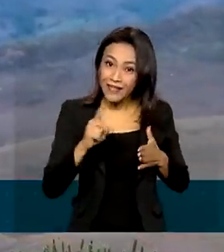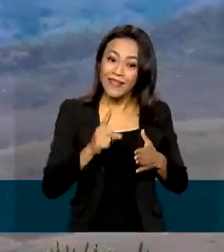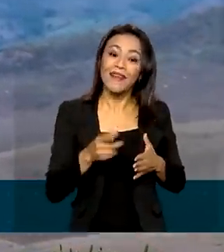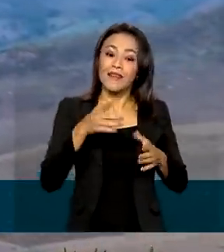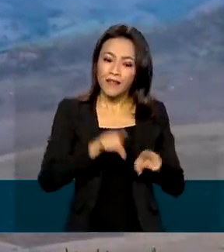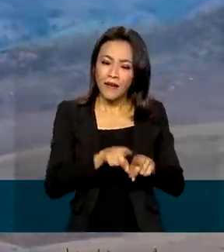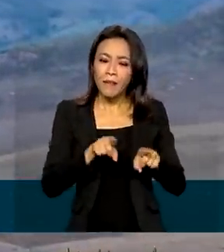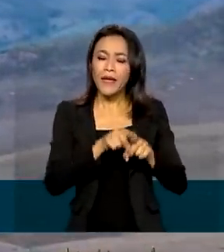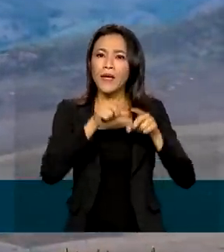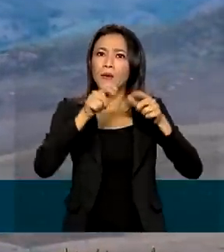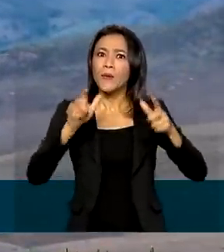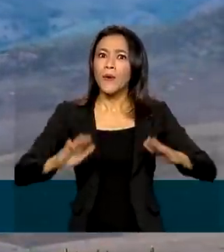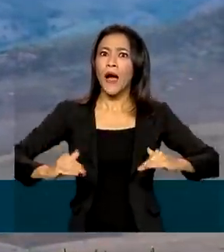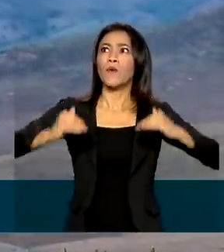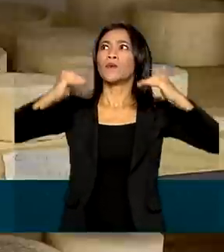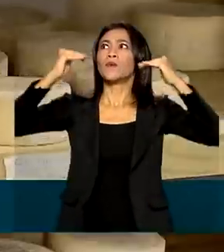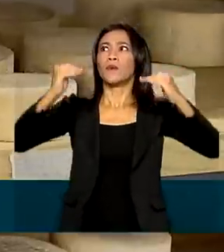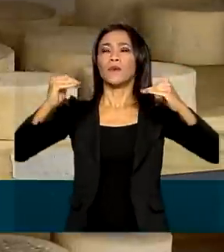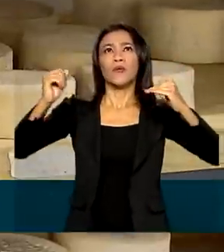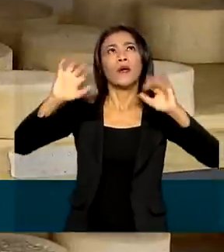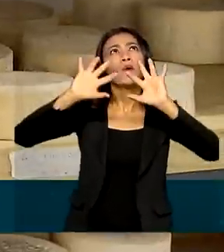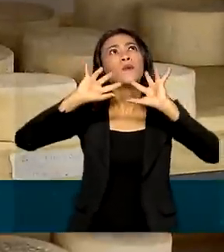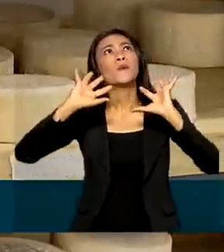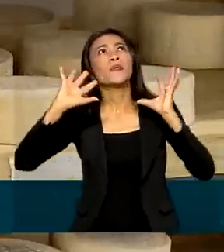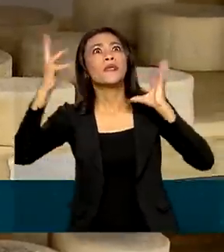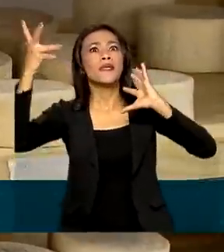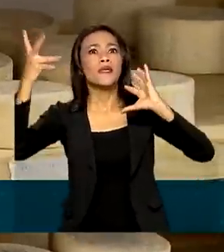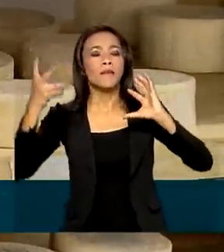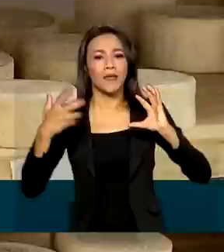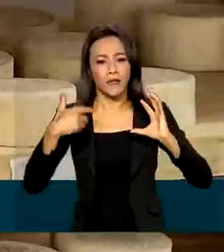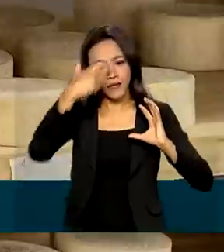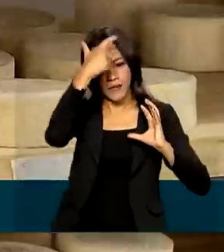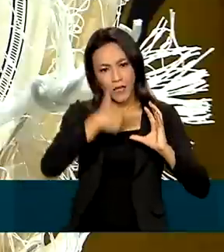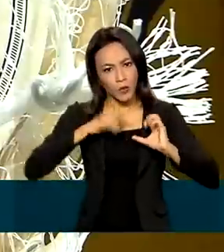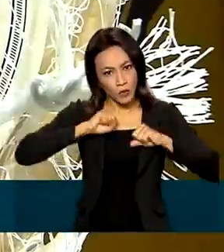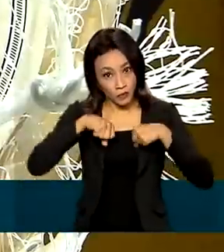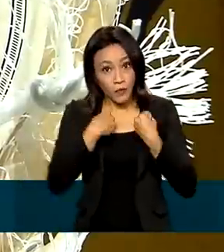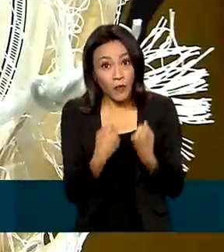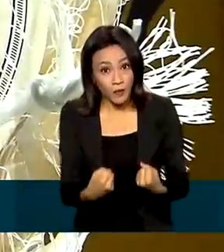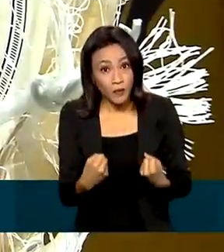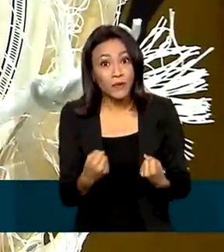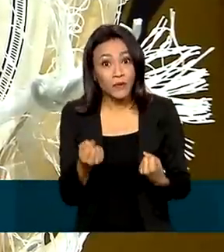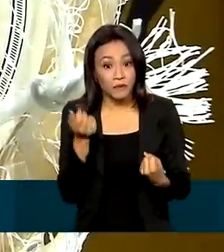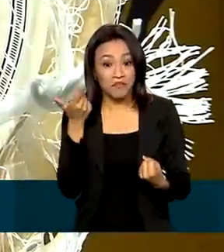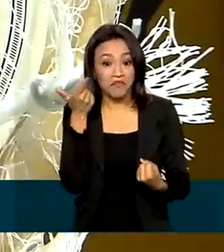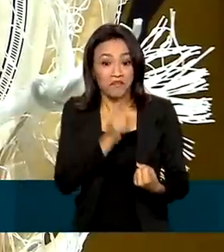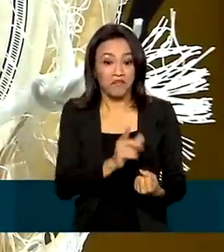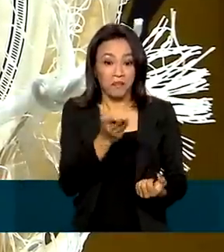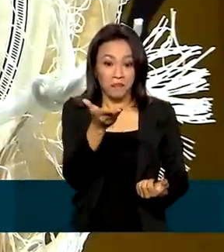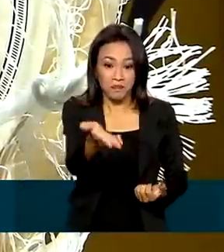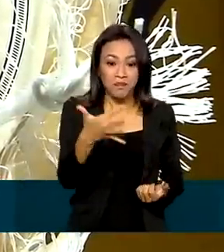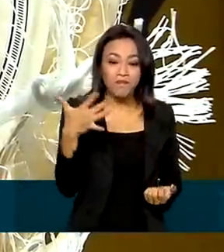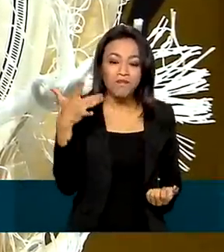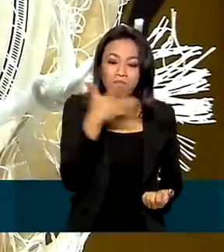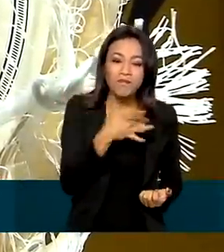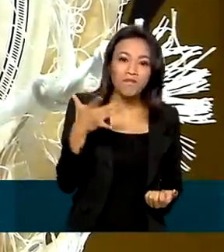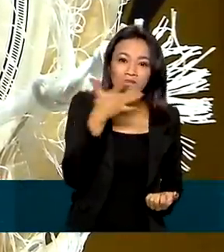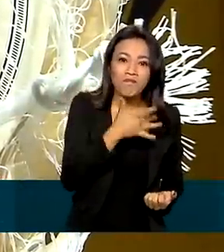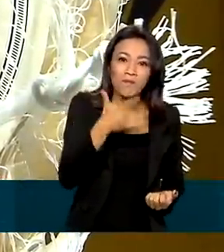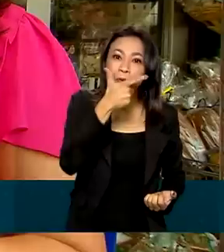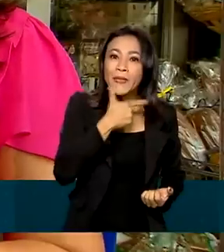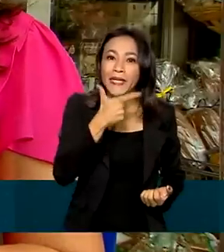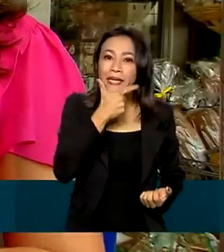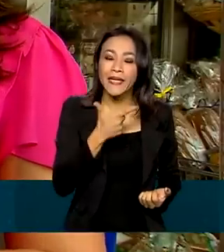pasto, da altitude e do clima, aliados à dedicação dos produtores, resultou nesta delícia, o queijo